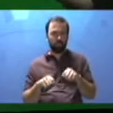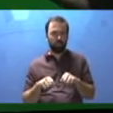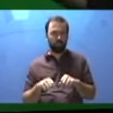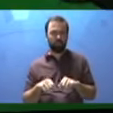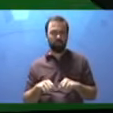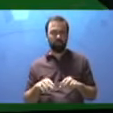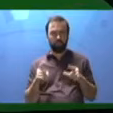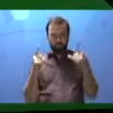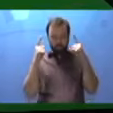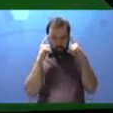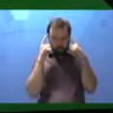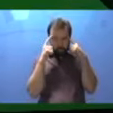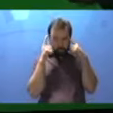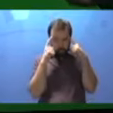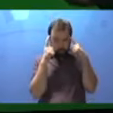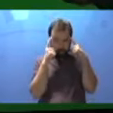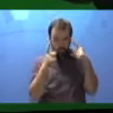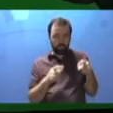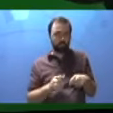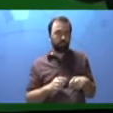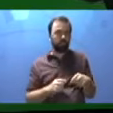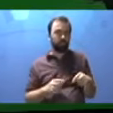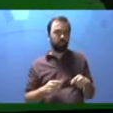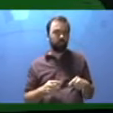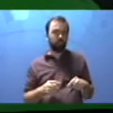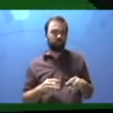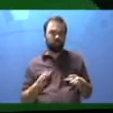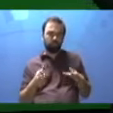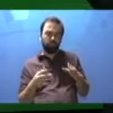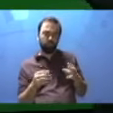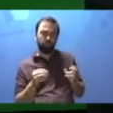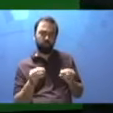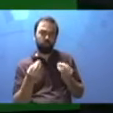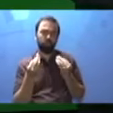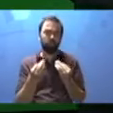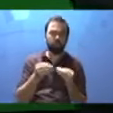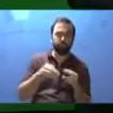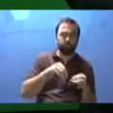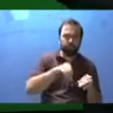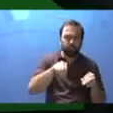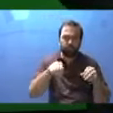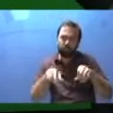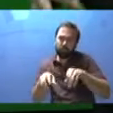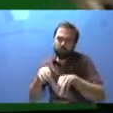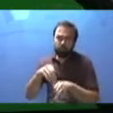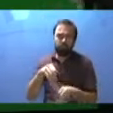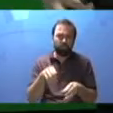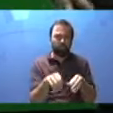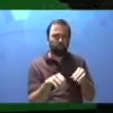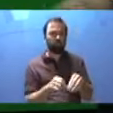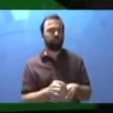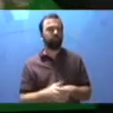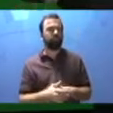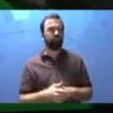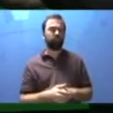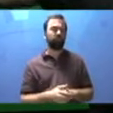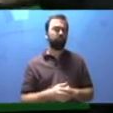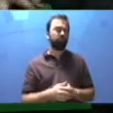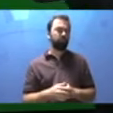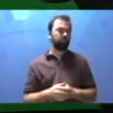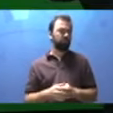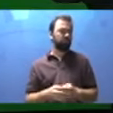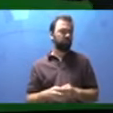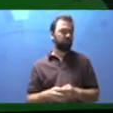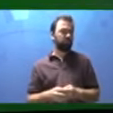Isso que nós fizemos, essa leitura da lembrança da nossa escola. Pra você planejar como é a escola. Eu posso ir pondo qualquer coisa em qualquer